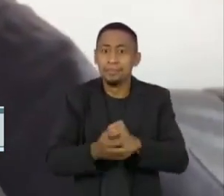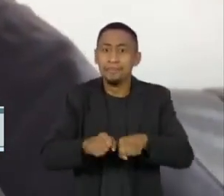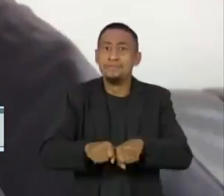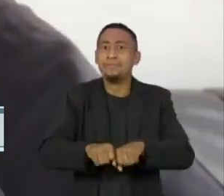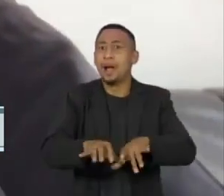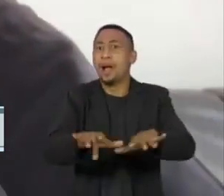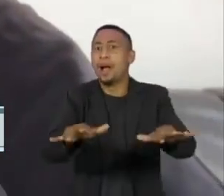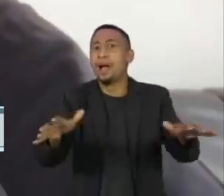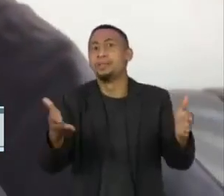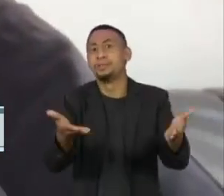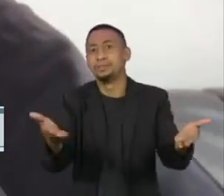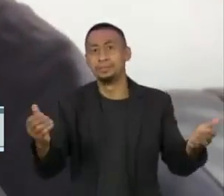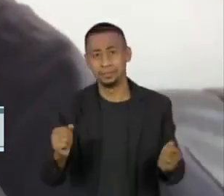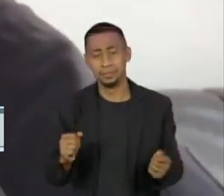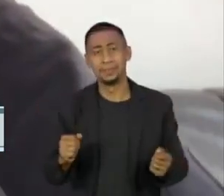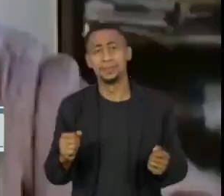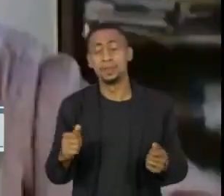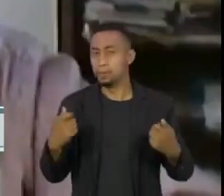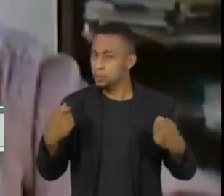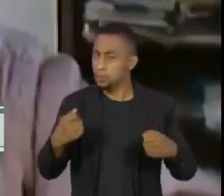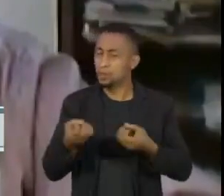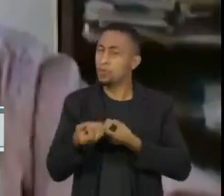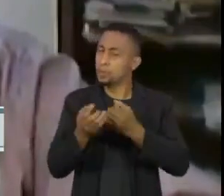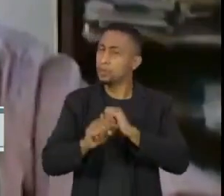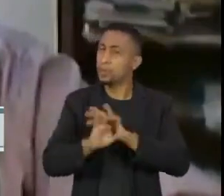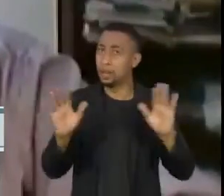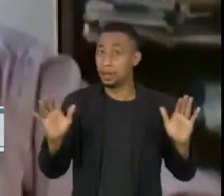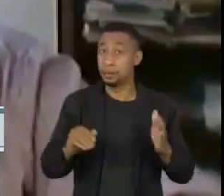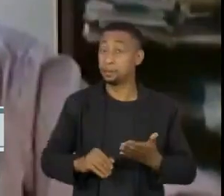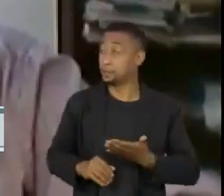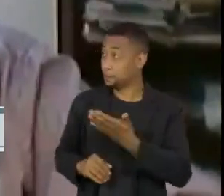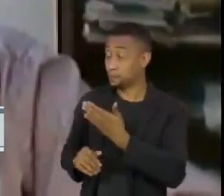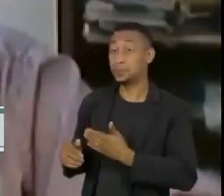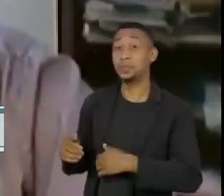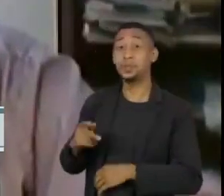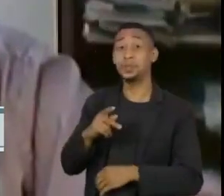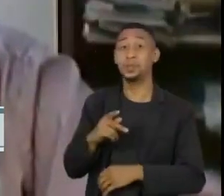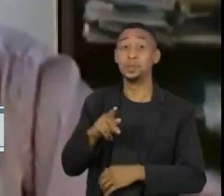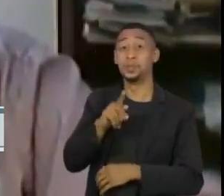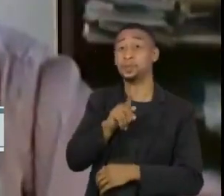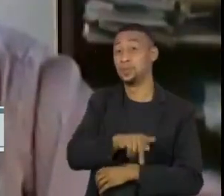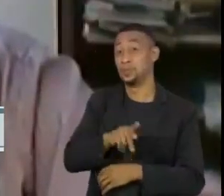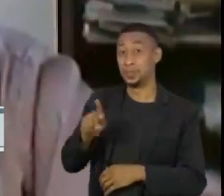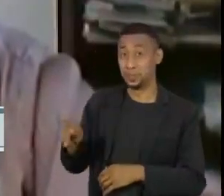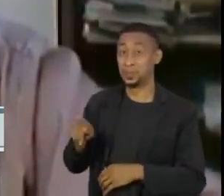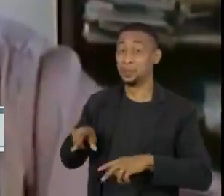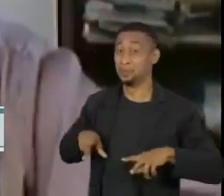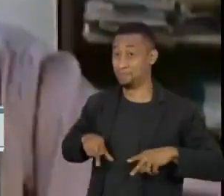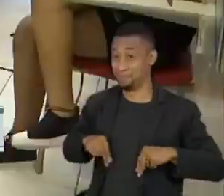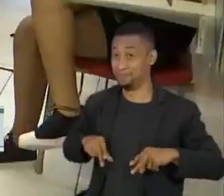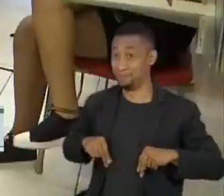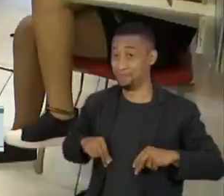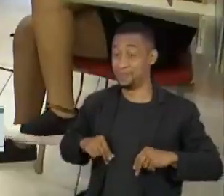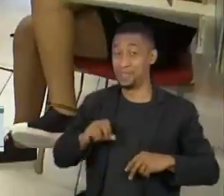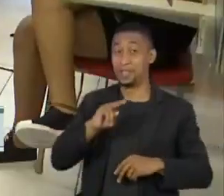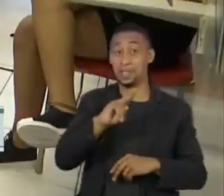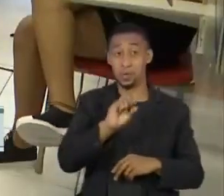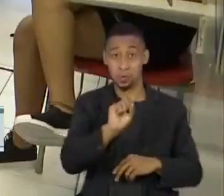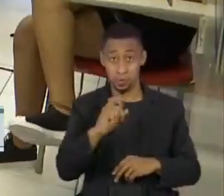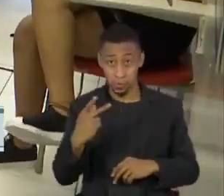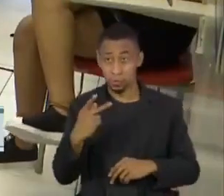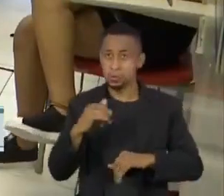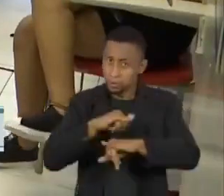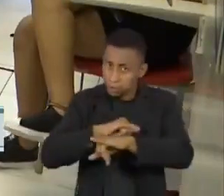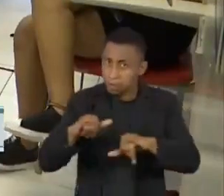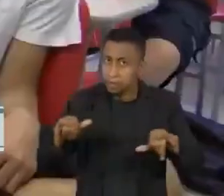Então, isso tem que ser muito transparente. Para este professor da Faculdade de Saúde Pública da Universidade de São Paulo, o risco para